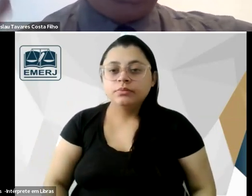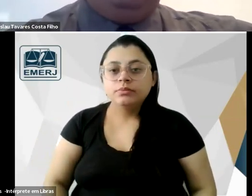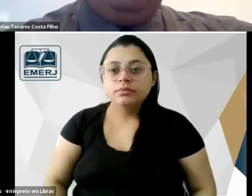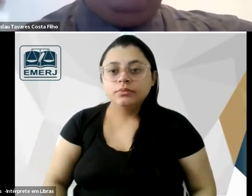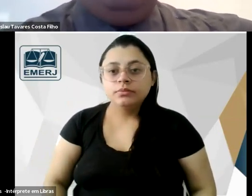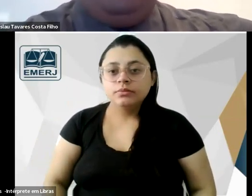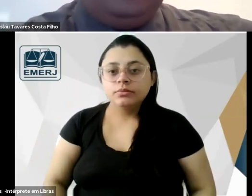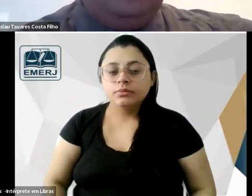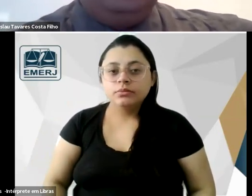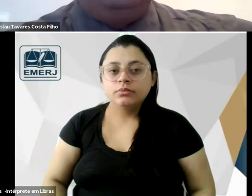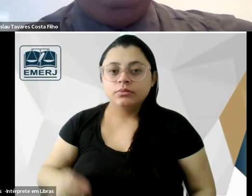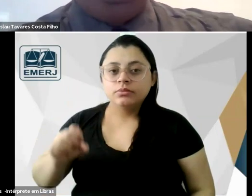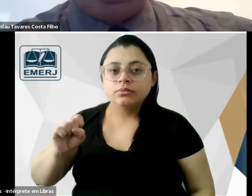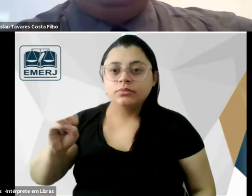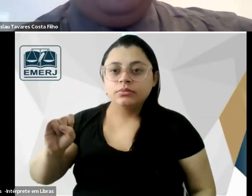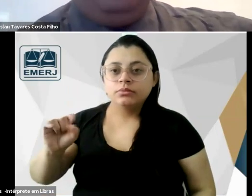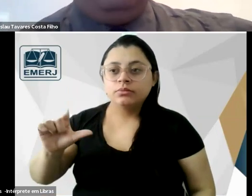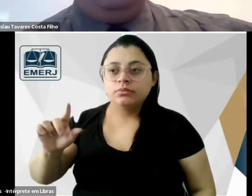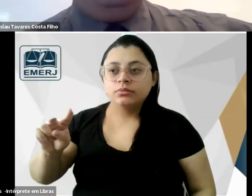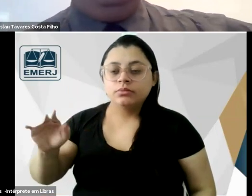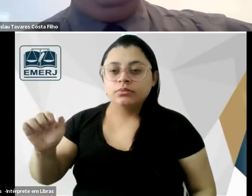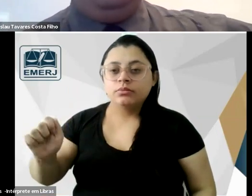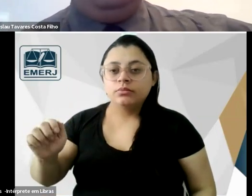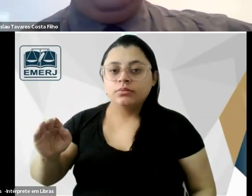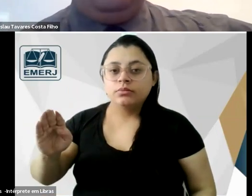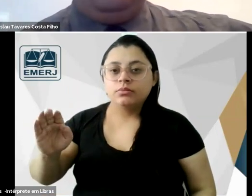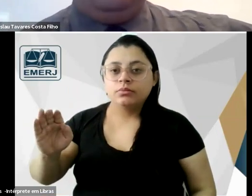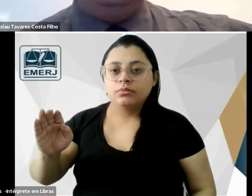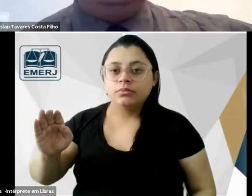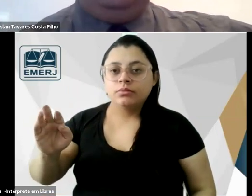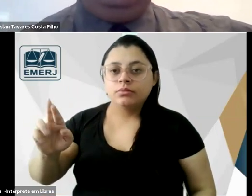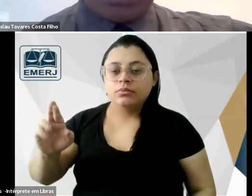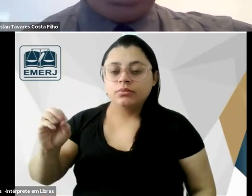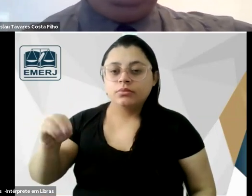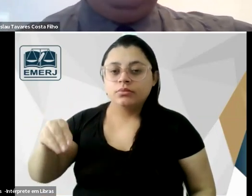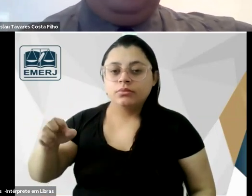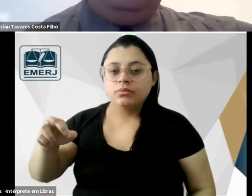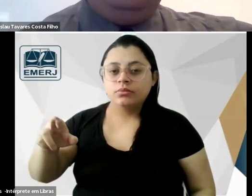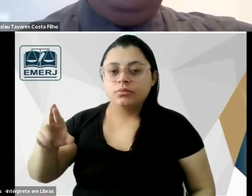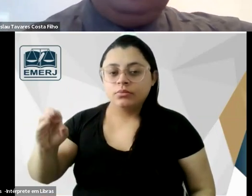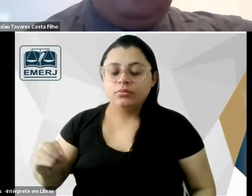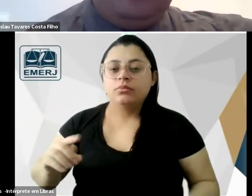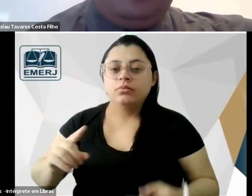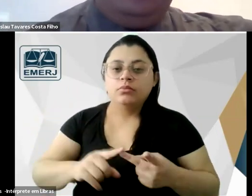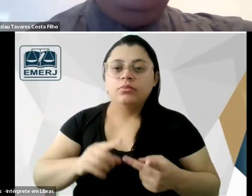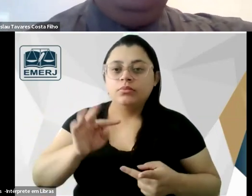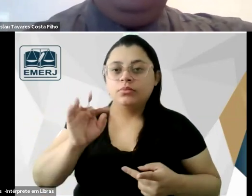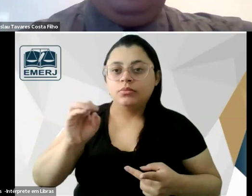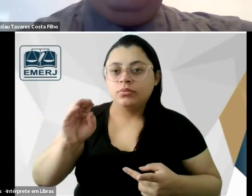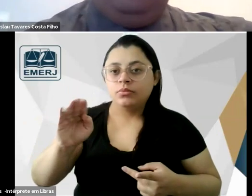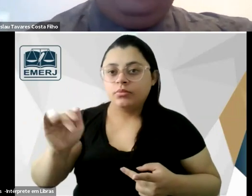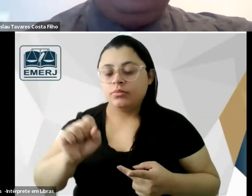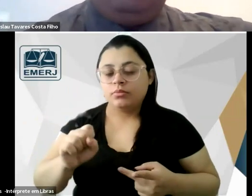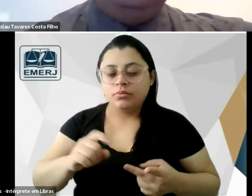lógico que o Silvio Romero foi uma pessoa do seu tempo Tobias Barreto também a gente tem que entender Tobias Barreto e acho que o professor Ricardo